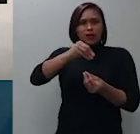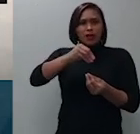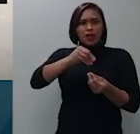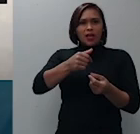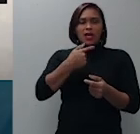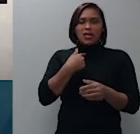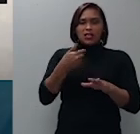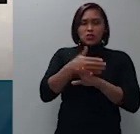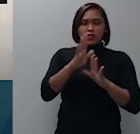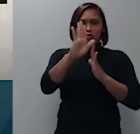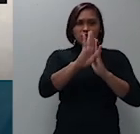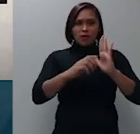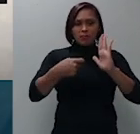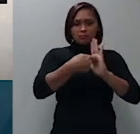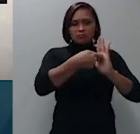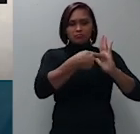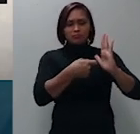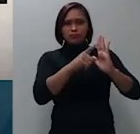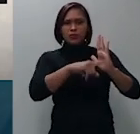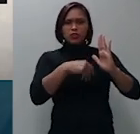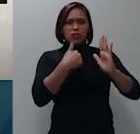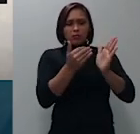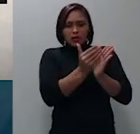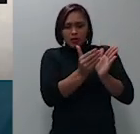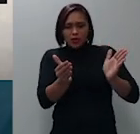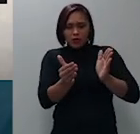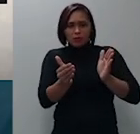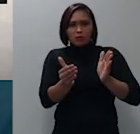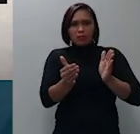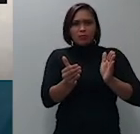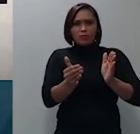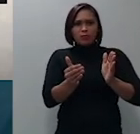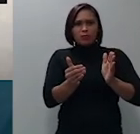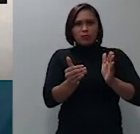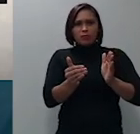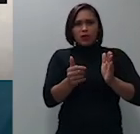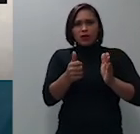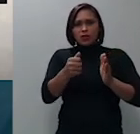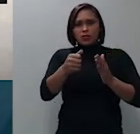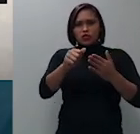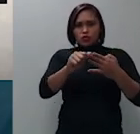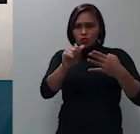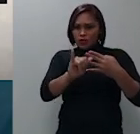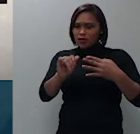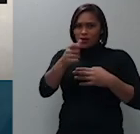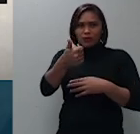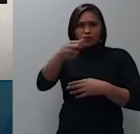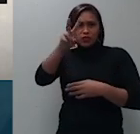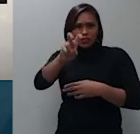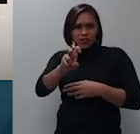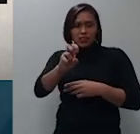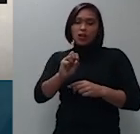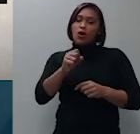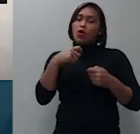para que o prazo não inicie do agravo ou se tem que ser realmente um pedido esclarecimento